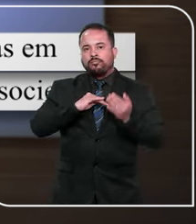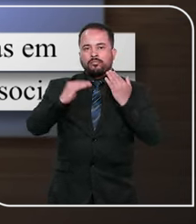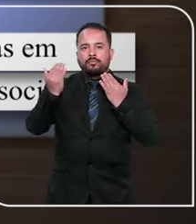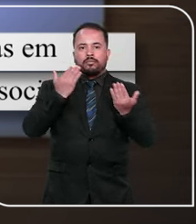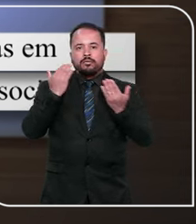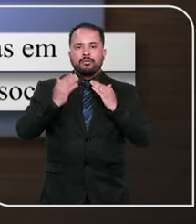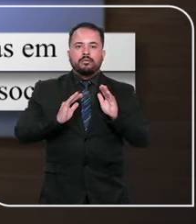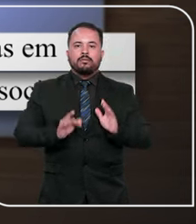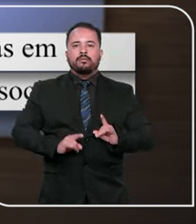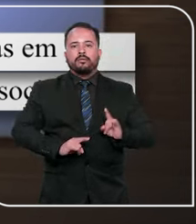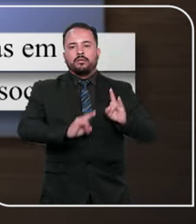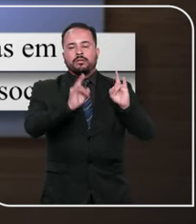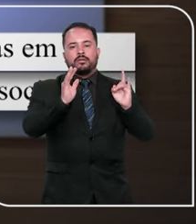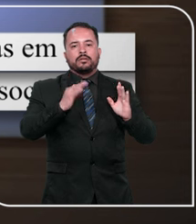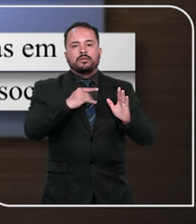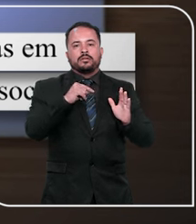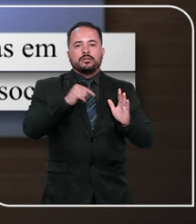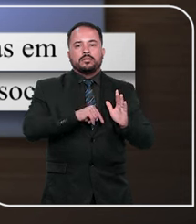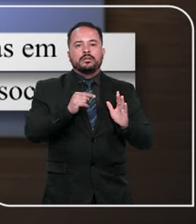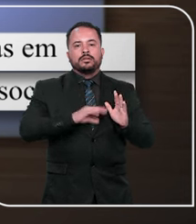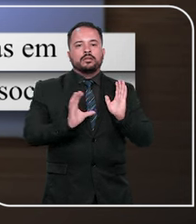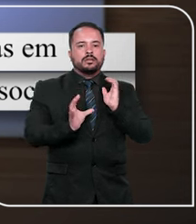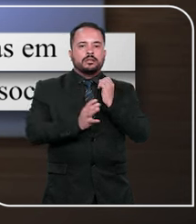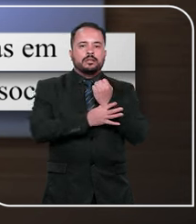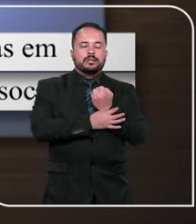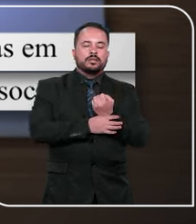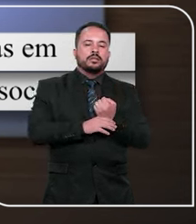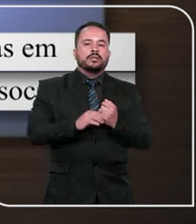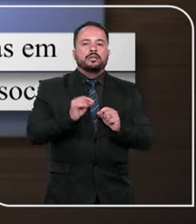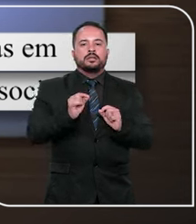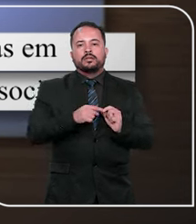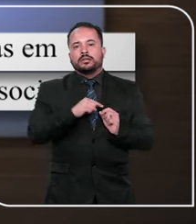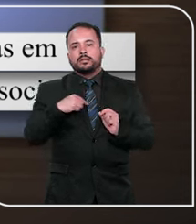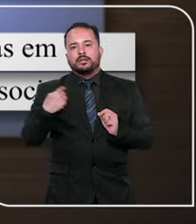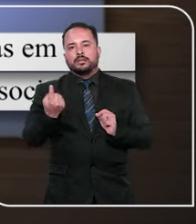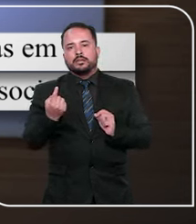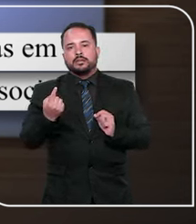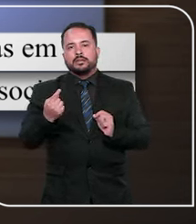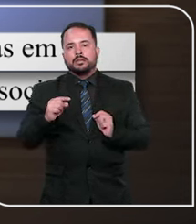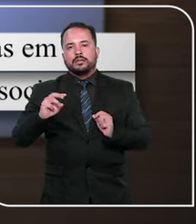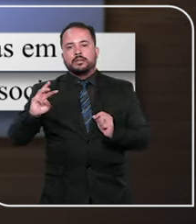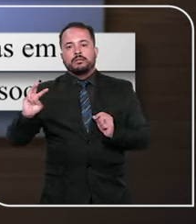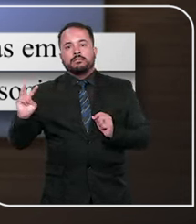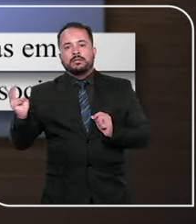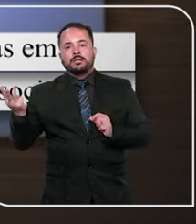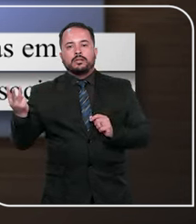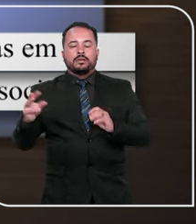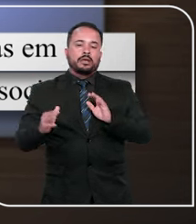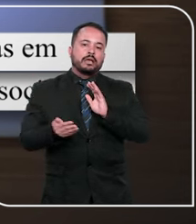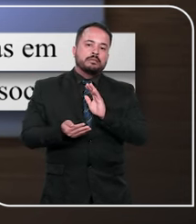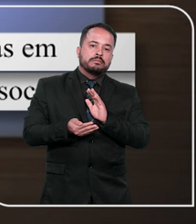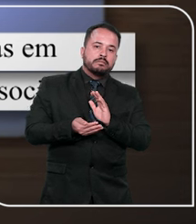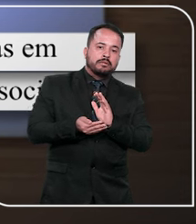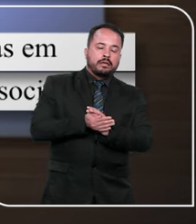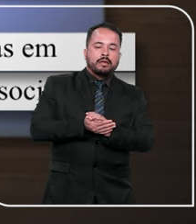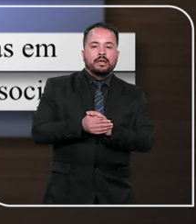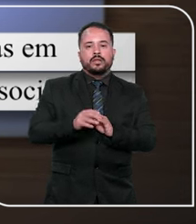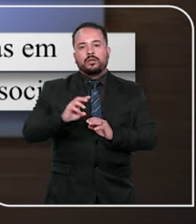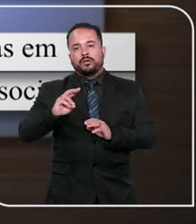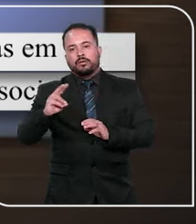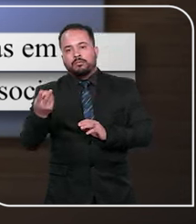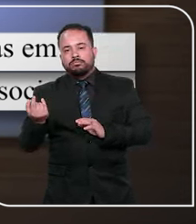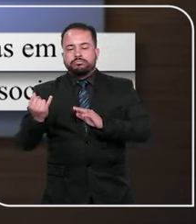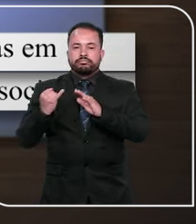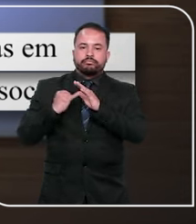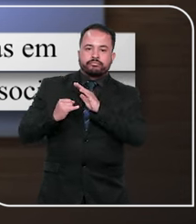de penhora de imóvel residencial oferecido como garantia real em favor de terceiros pelo casal ou pela